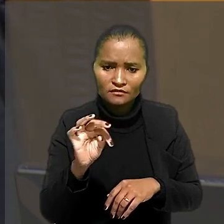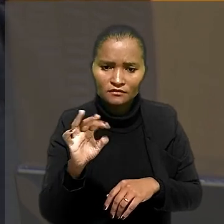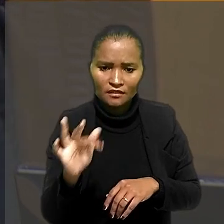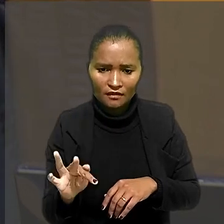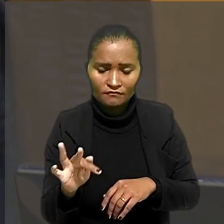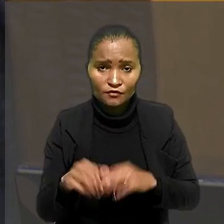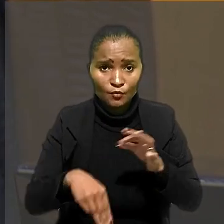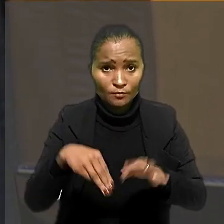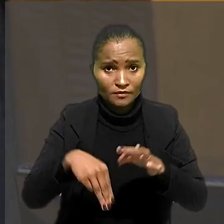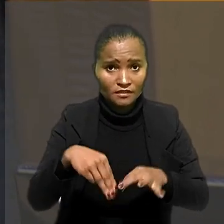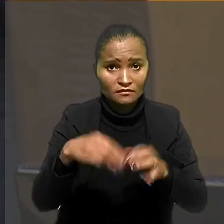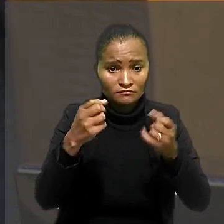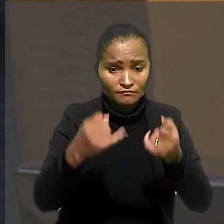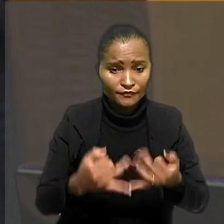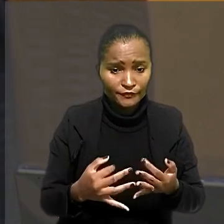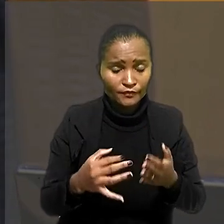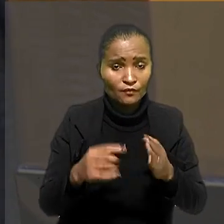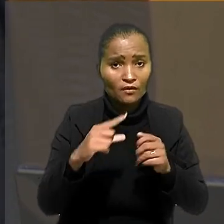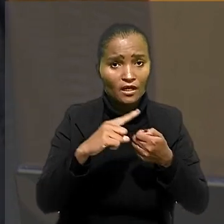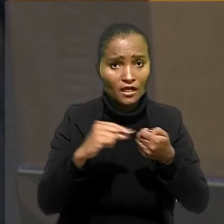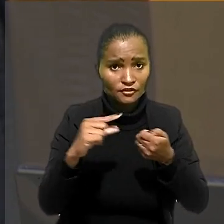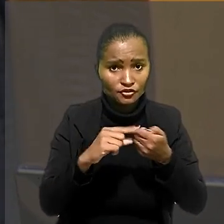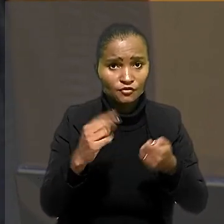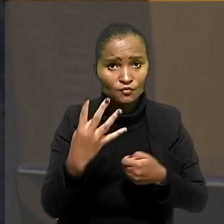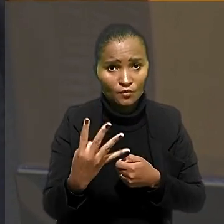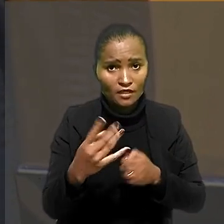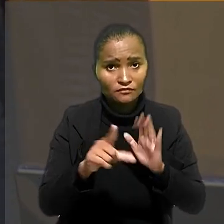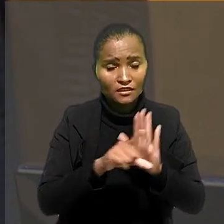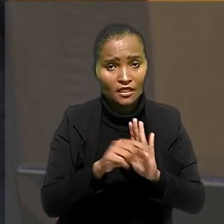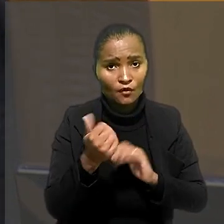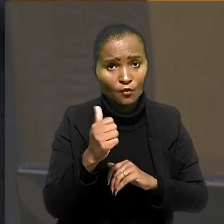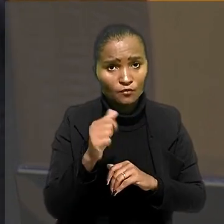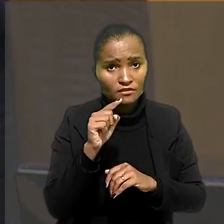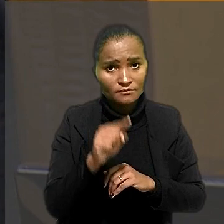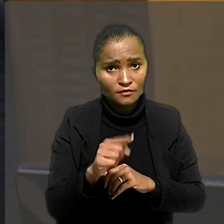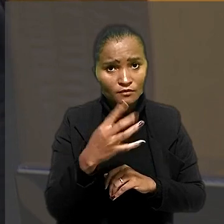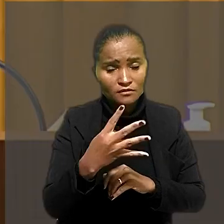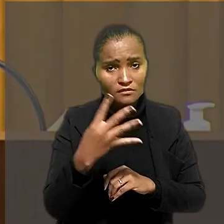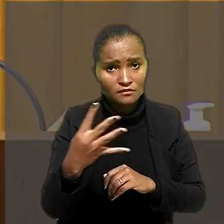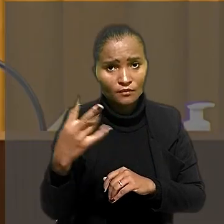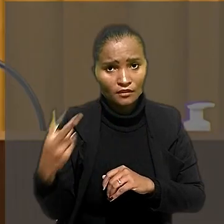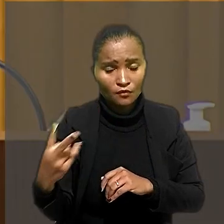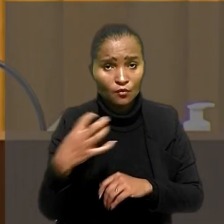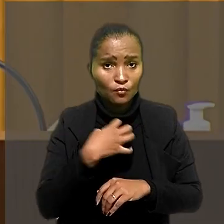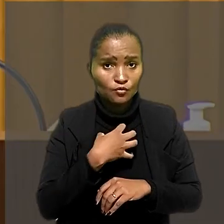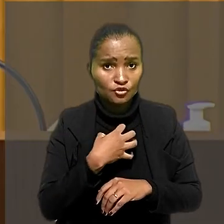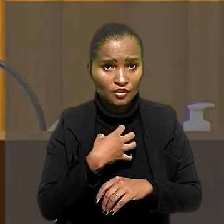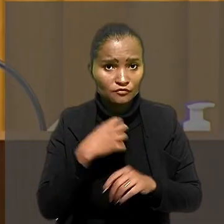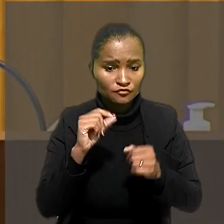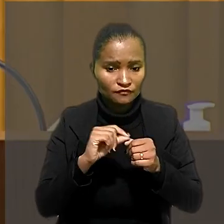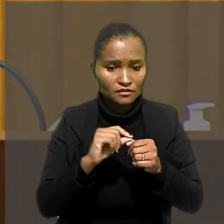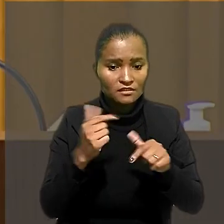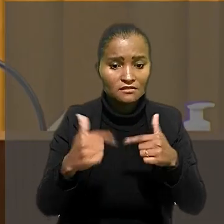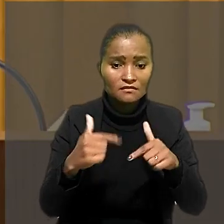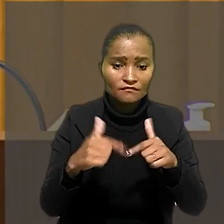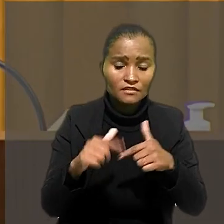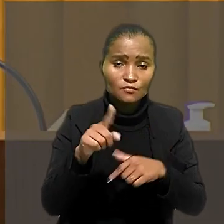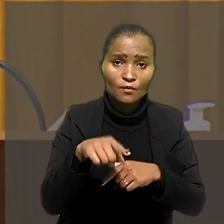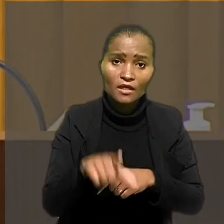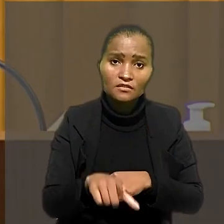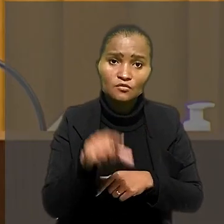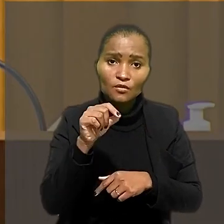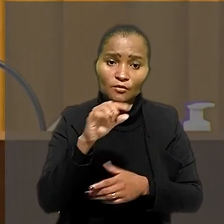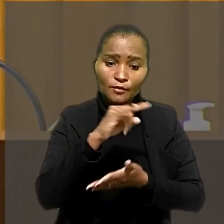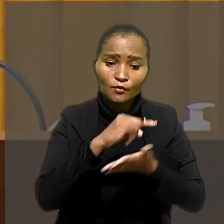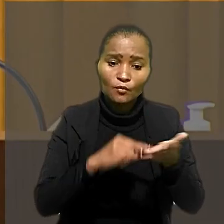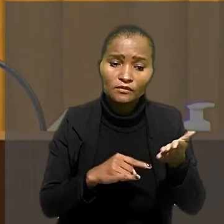ministro explicou que, conforme o artigo 4º da Lei nº.442, a forma de prestação de serviço é definida